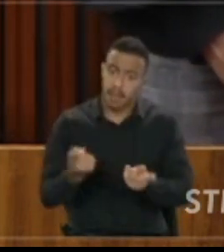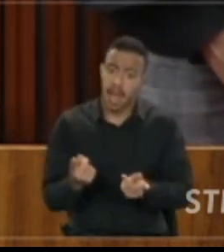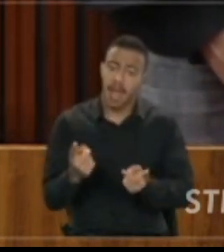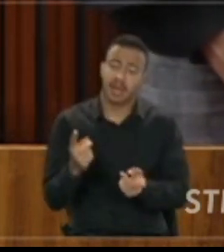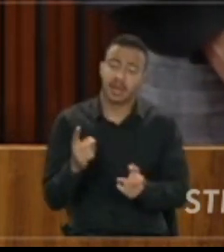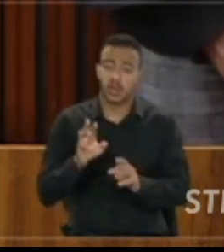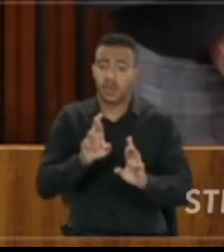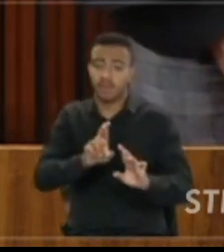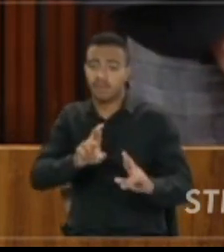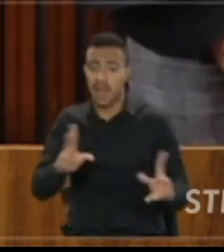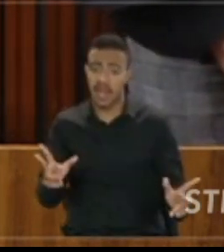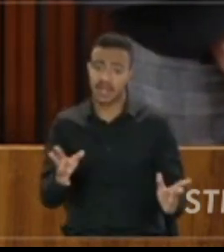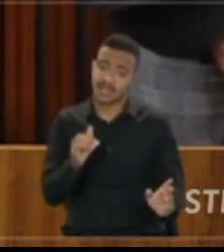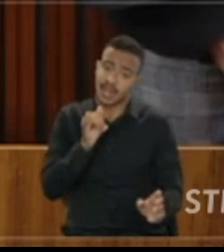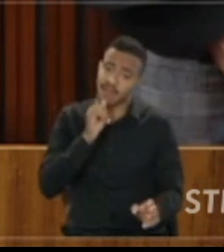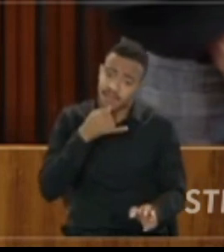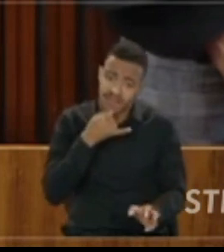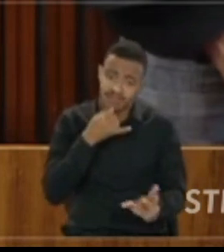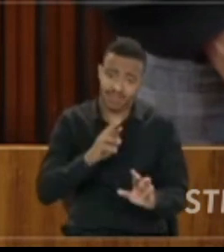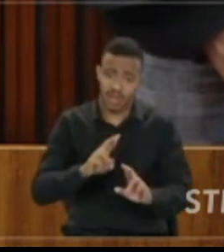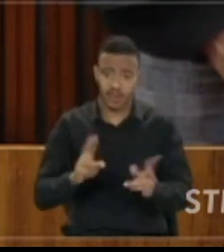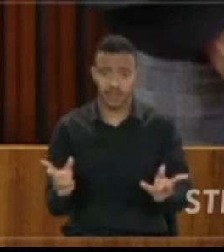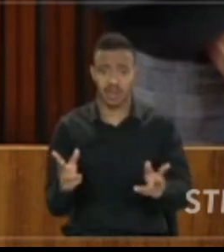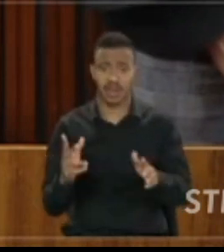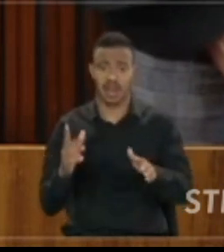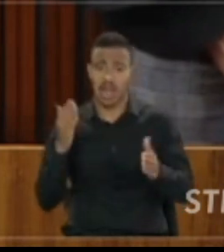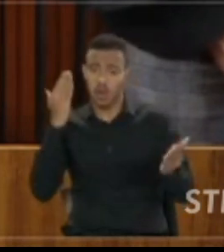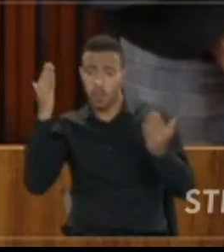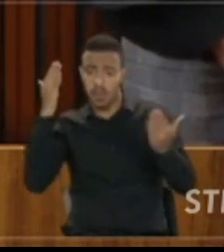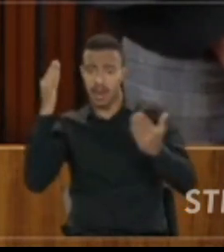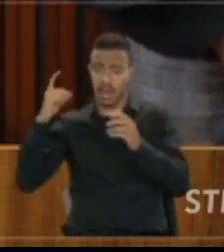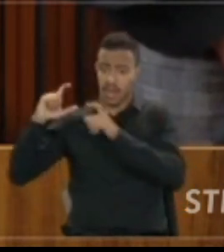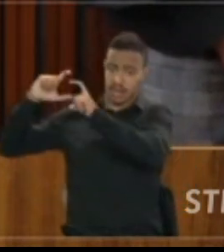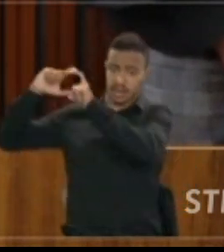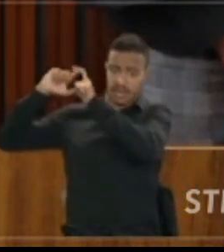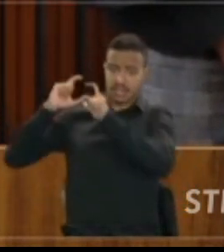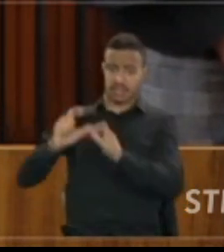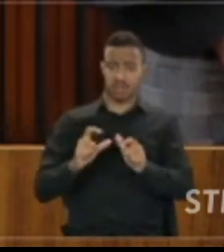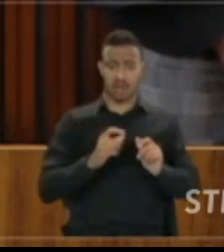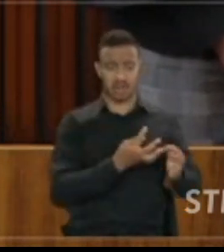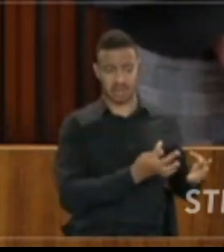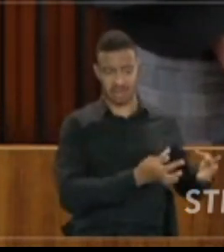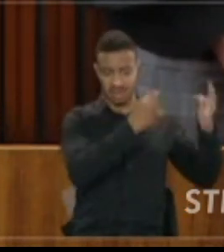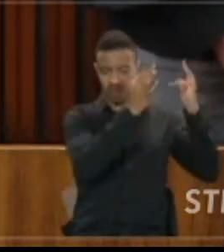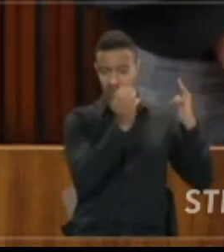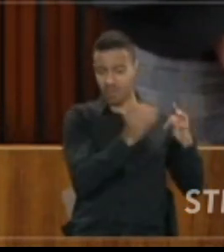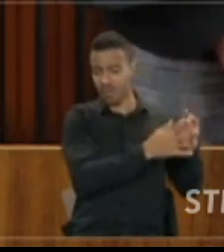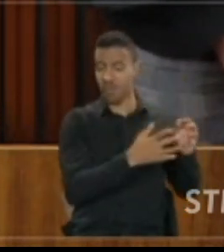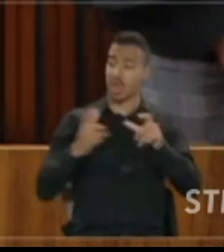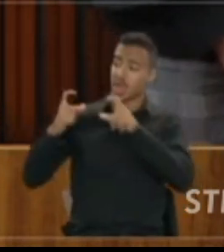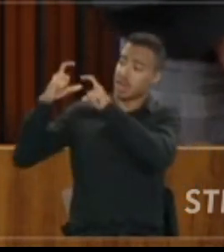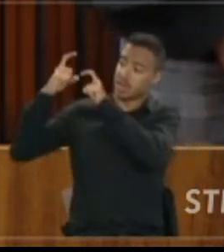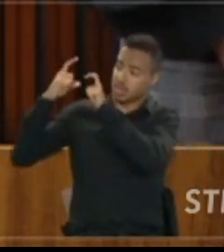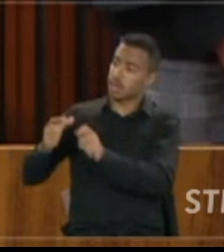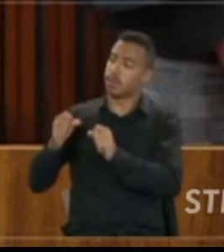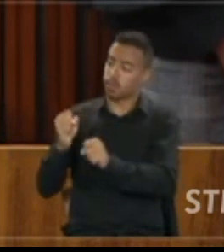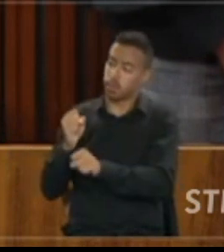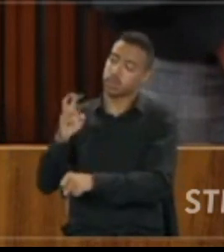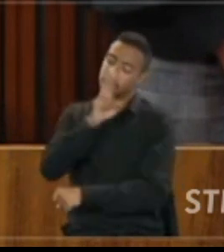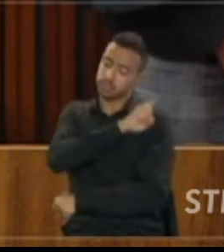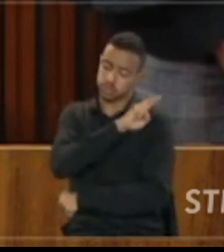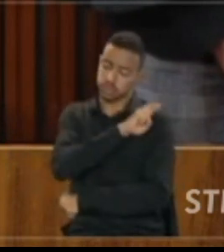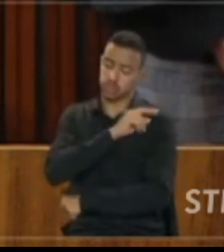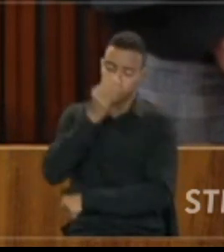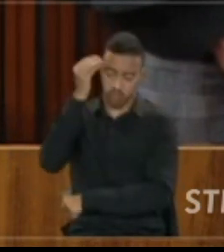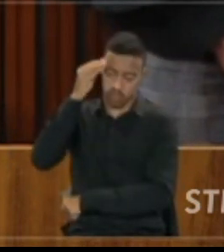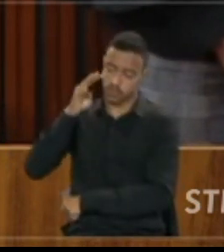equiparando as redes sociais à mídia tradicional, a grande diferença é que a mídia tradicional pode ser responsabilizada.